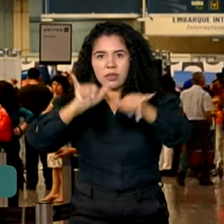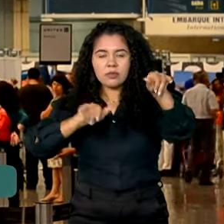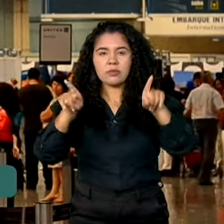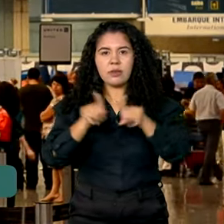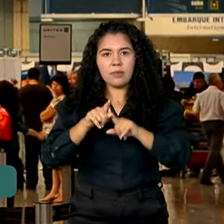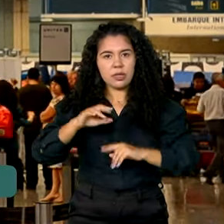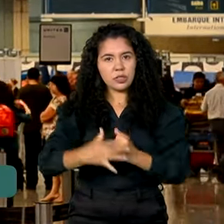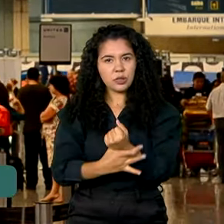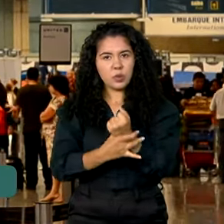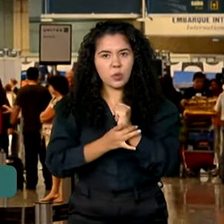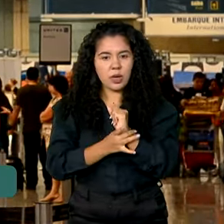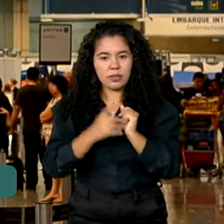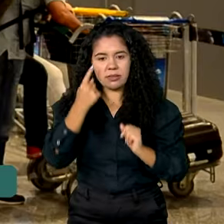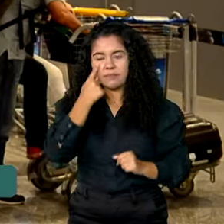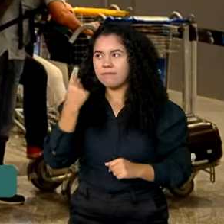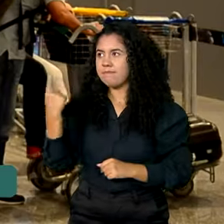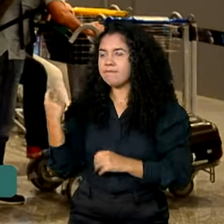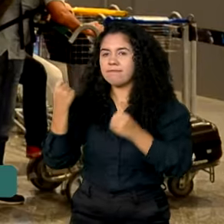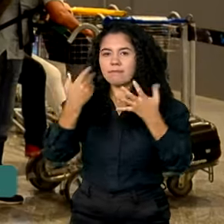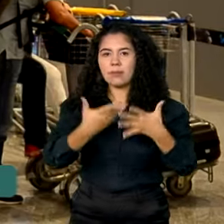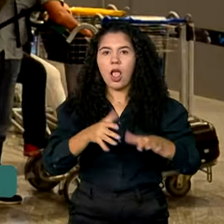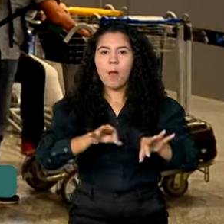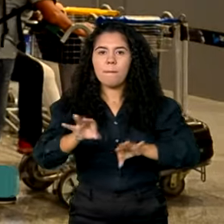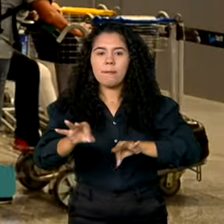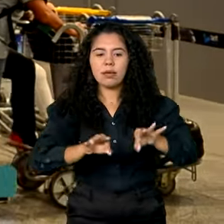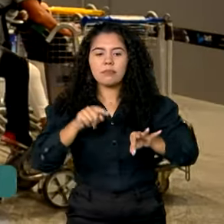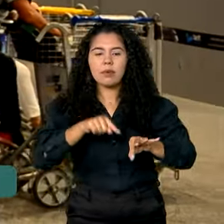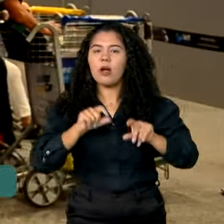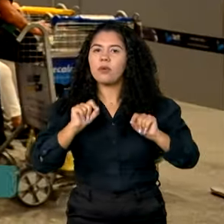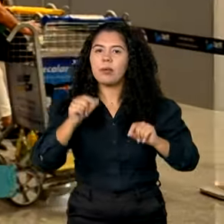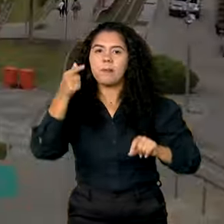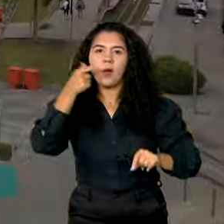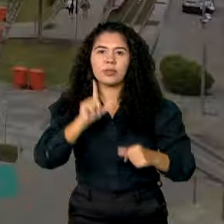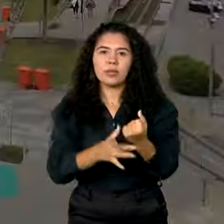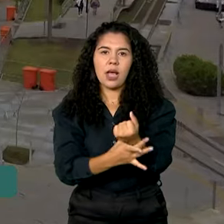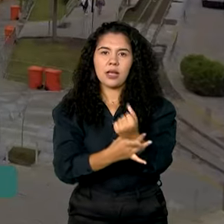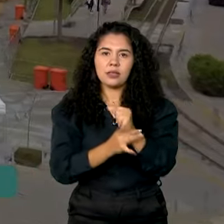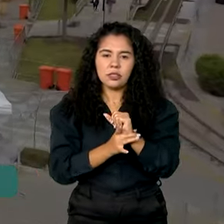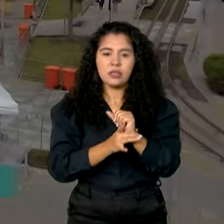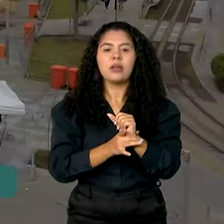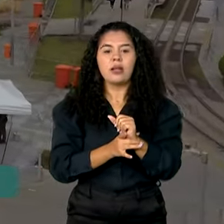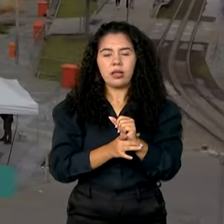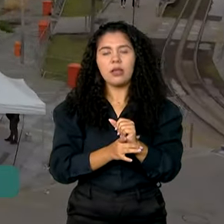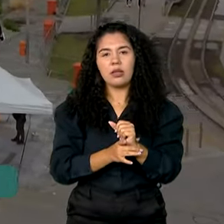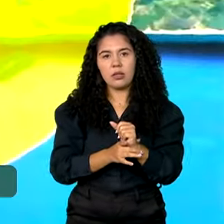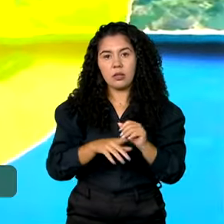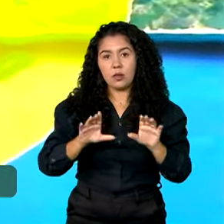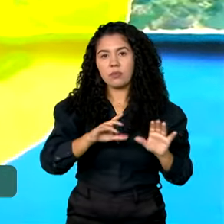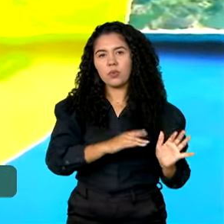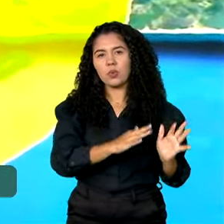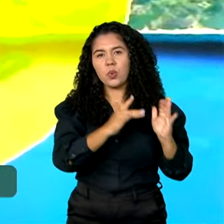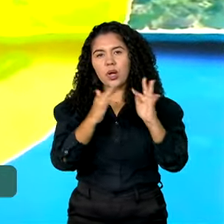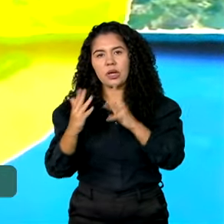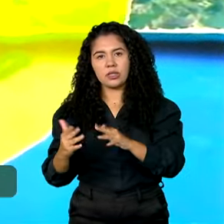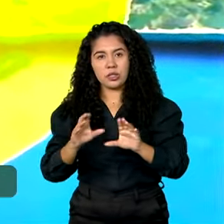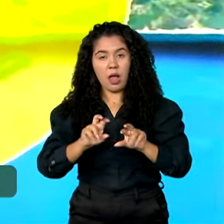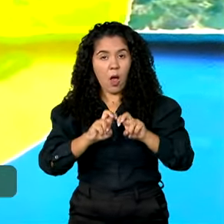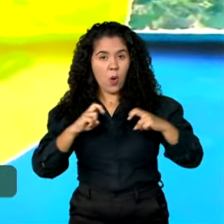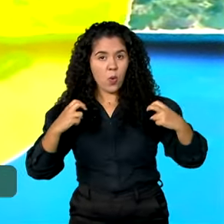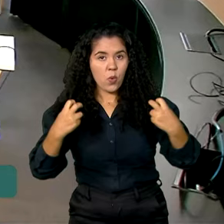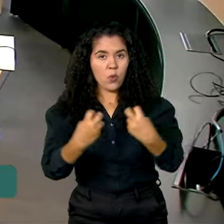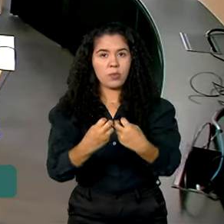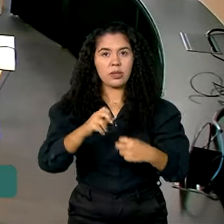O planejamento visa garantir a segurança e a fluidez dos voos durante a cúpula do G20. As ações de